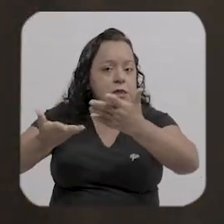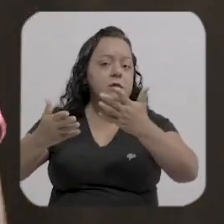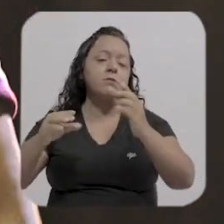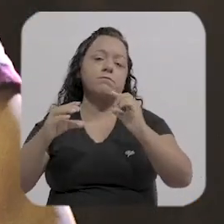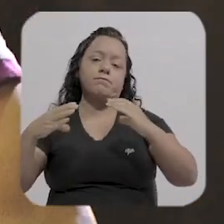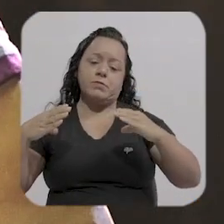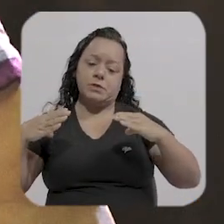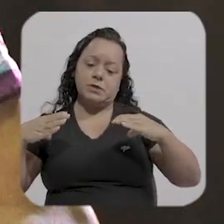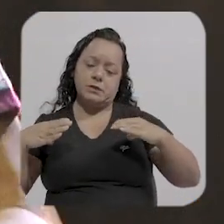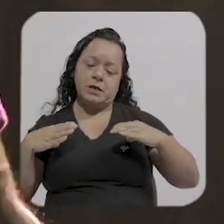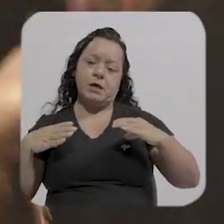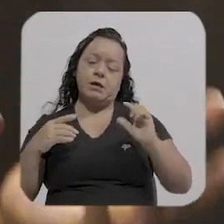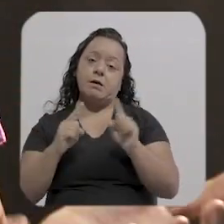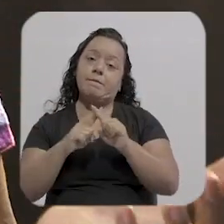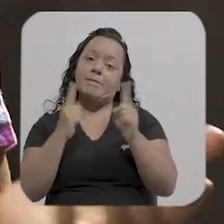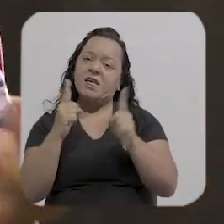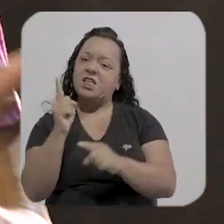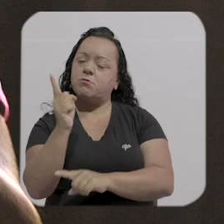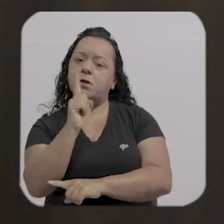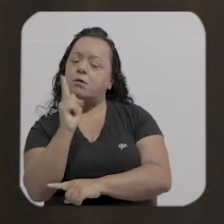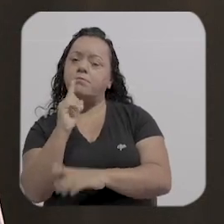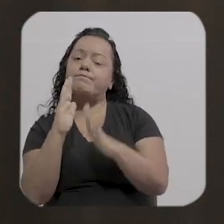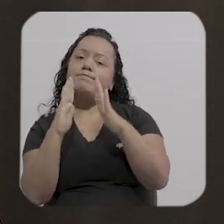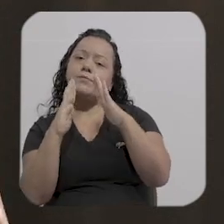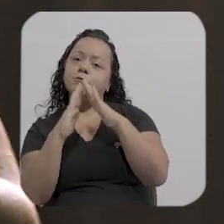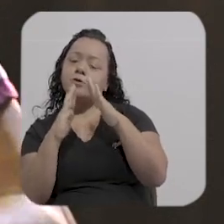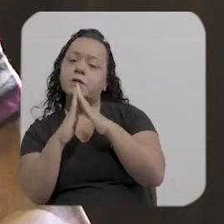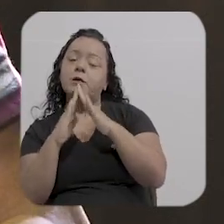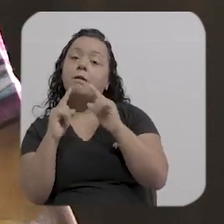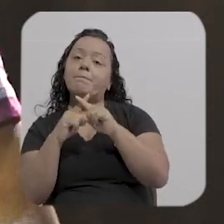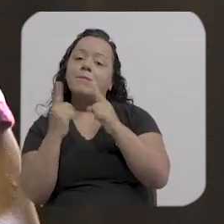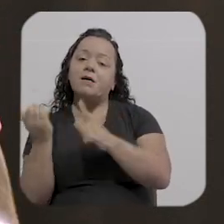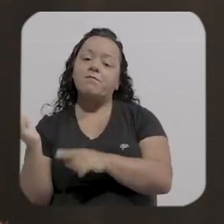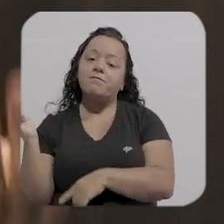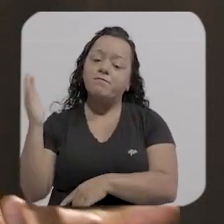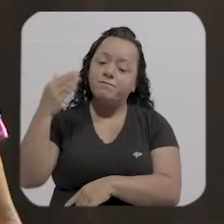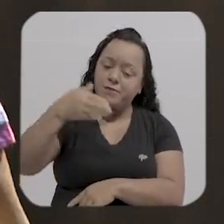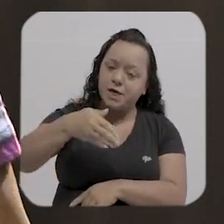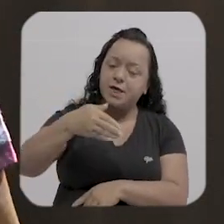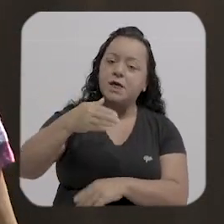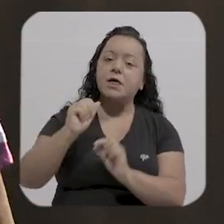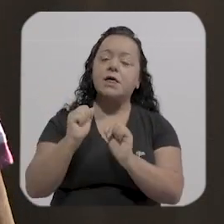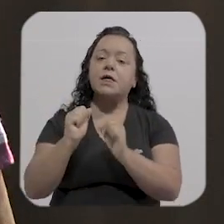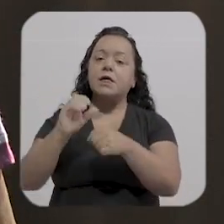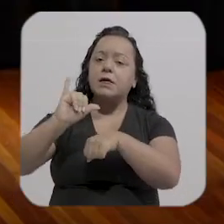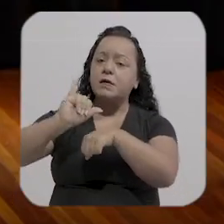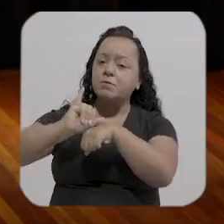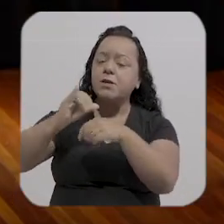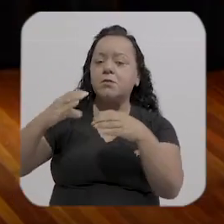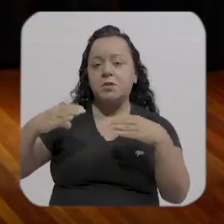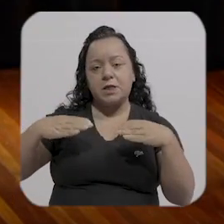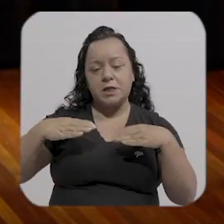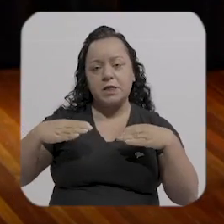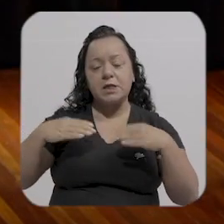não de morar na cidade, né? Uma relação de vir à cidade fazer algo e depois voltar para a comunidade.